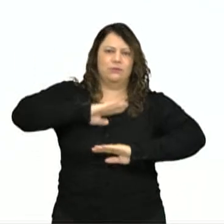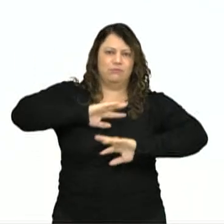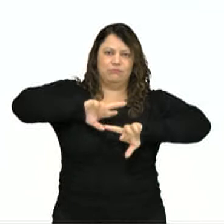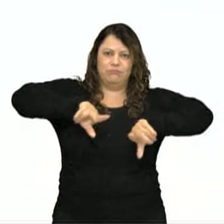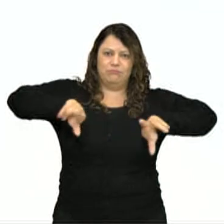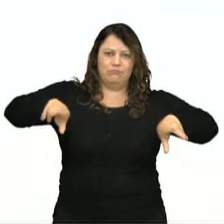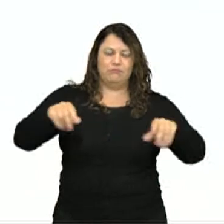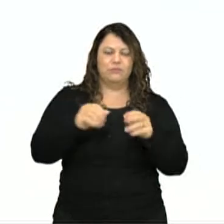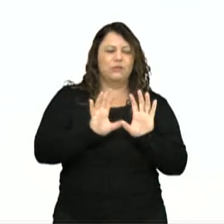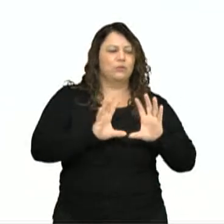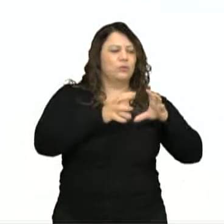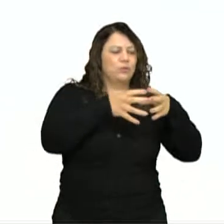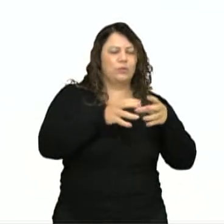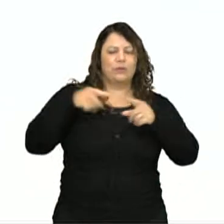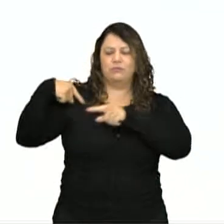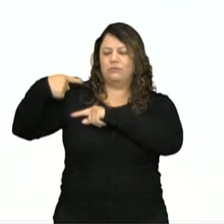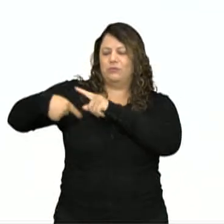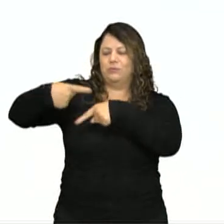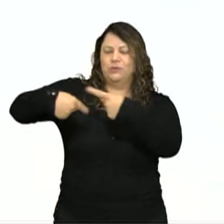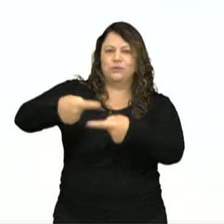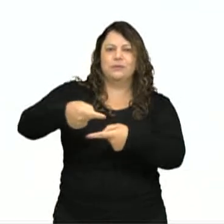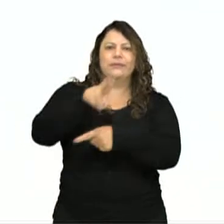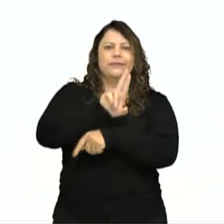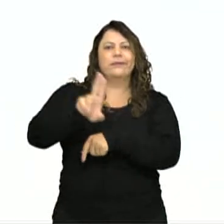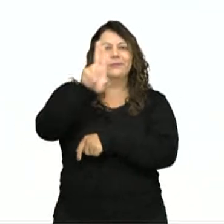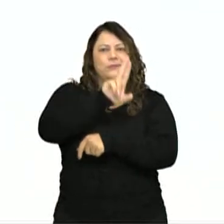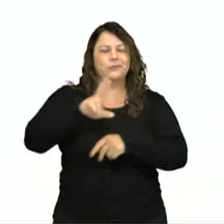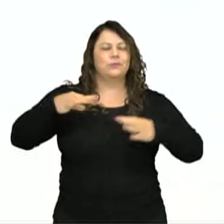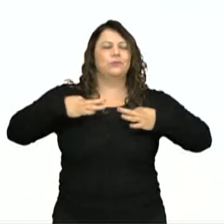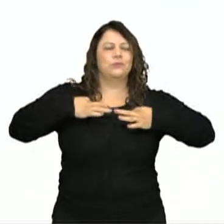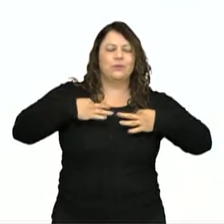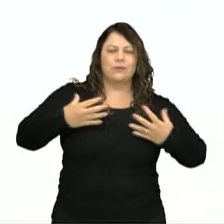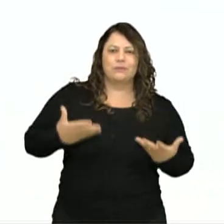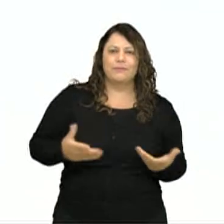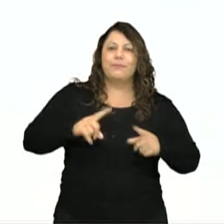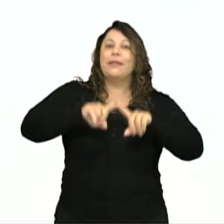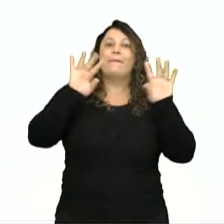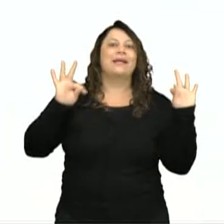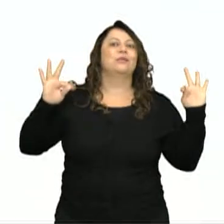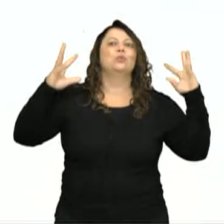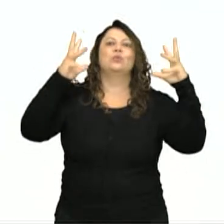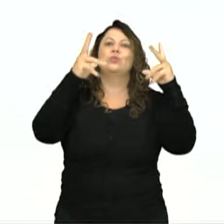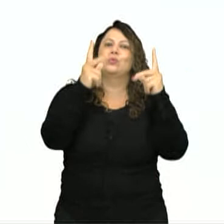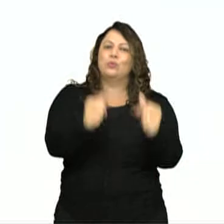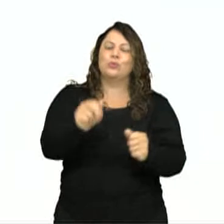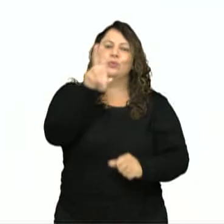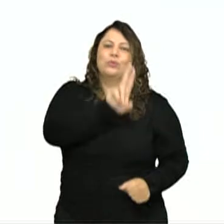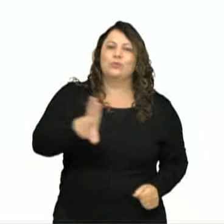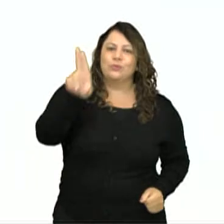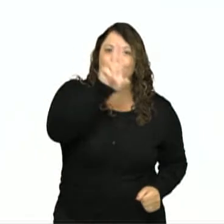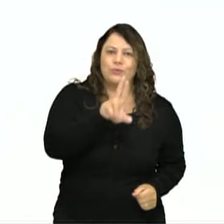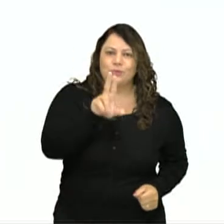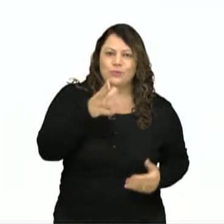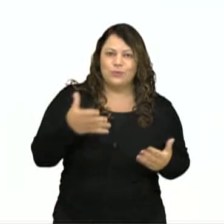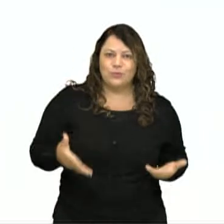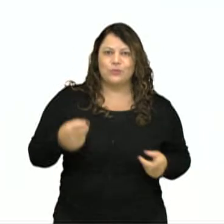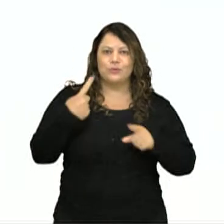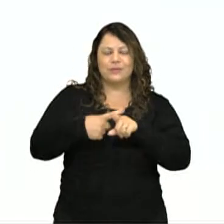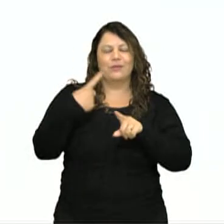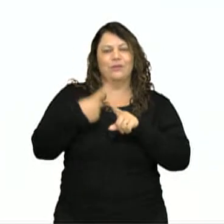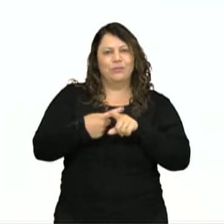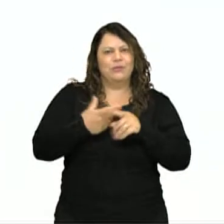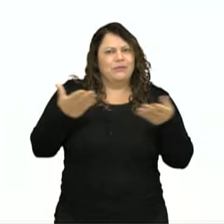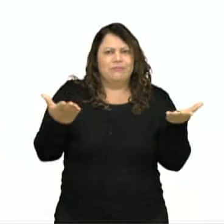uma classe ou uma geração que utiliza essa vestimenta, mas sim, todo mundo usa jeans. Por quê? Porque,